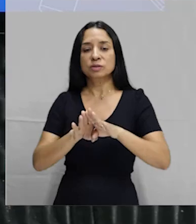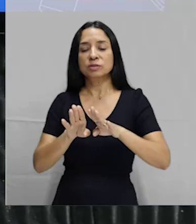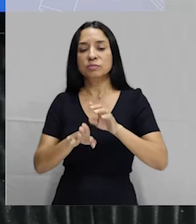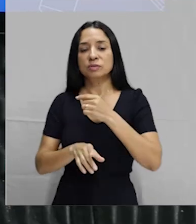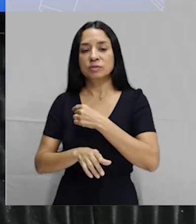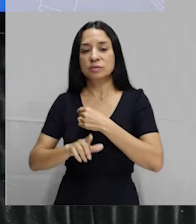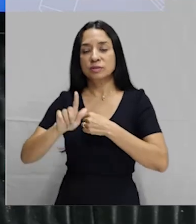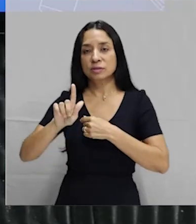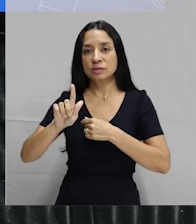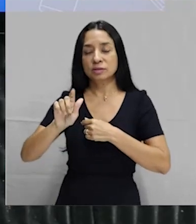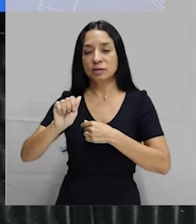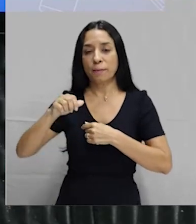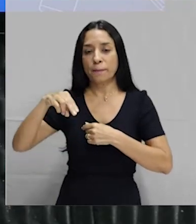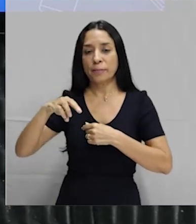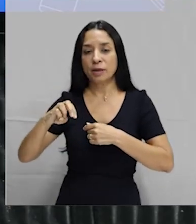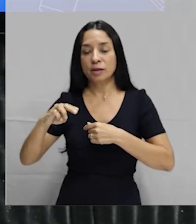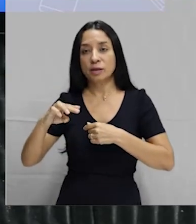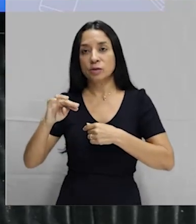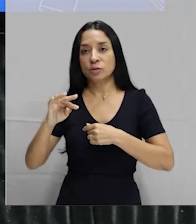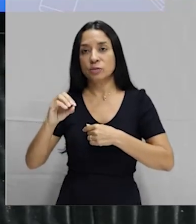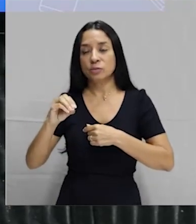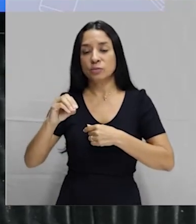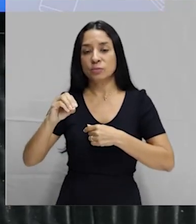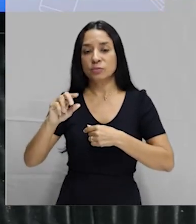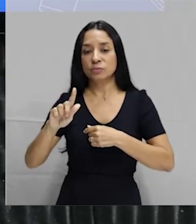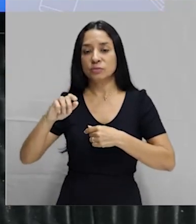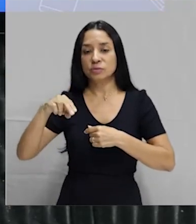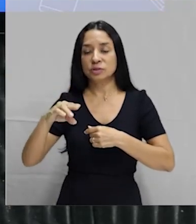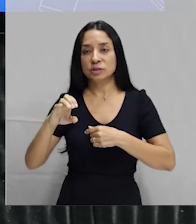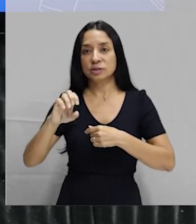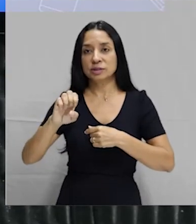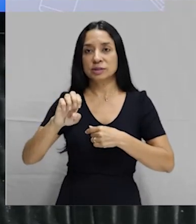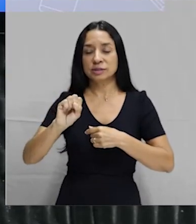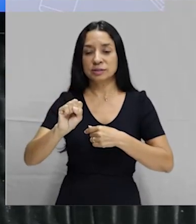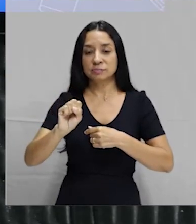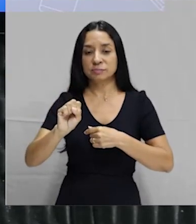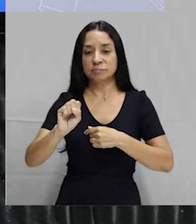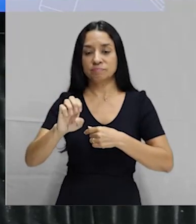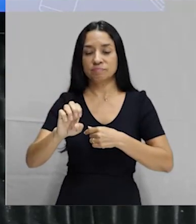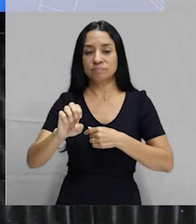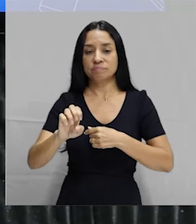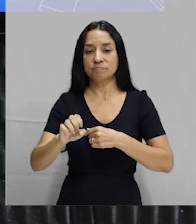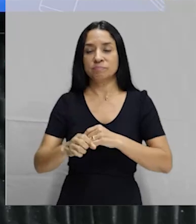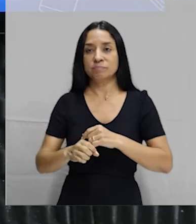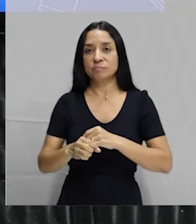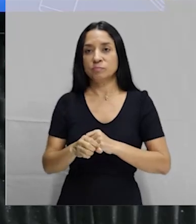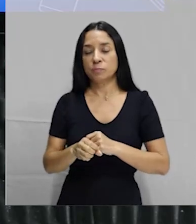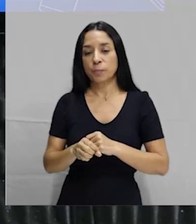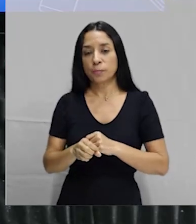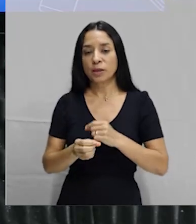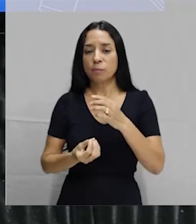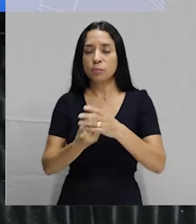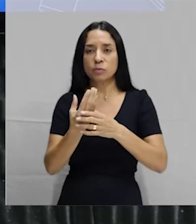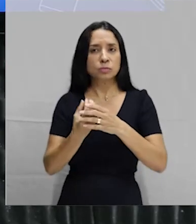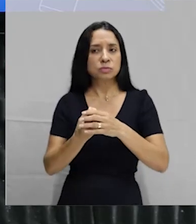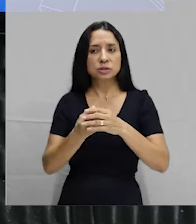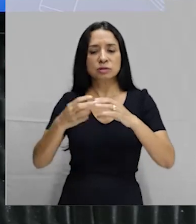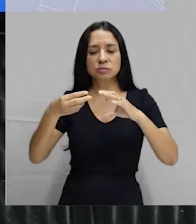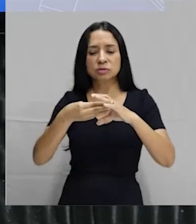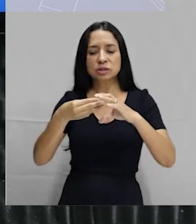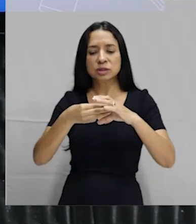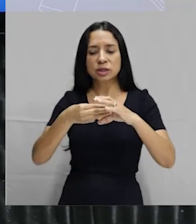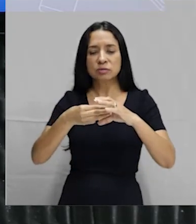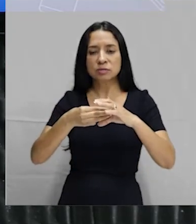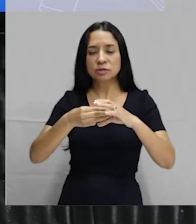a gametogênese, ou seja, tentar evitar a produção de células reprodutivas, como o